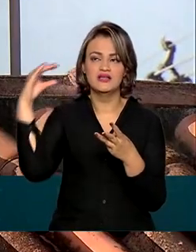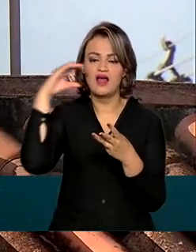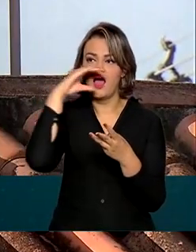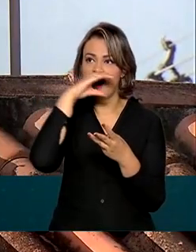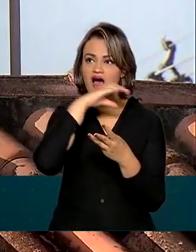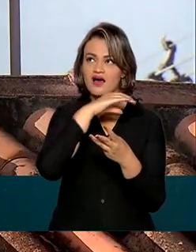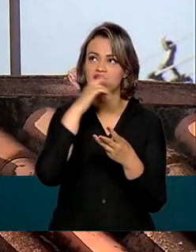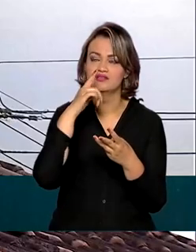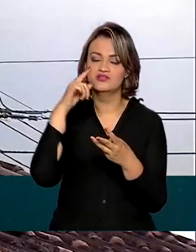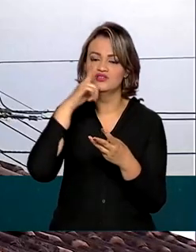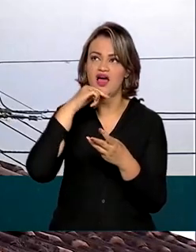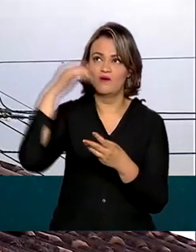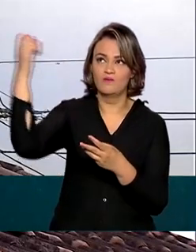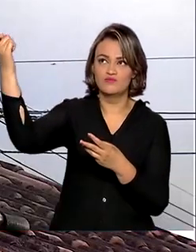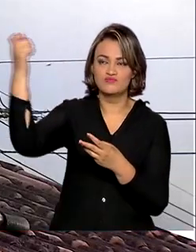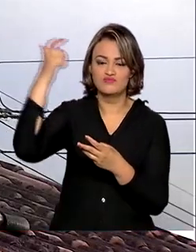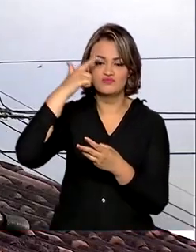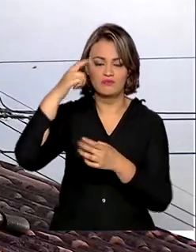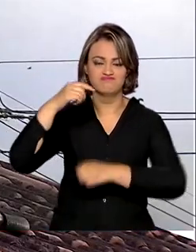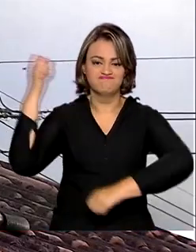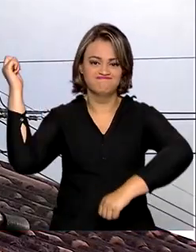aquecimento de água do chuveiro por meio de energia solar.